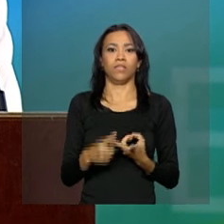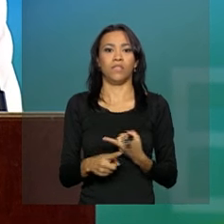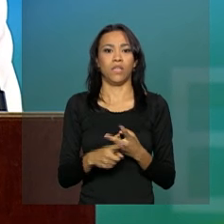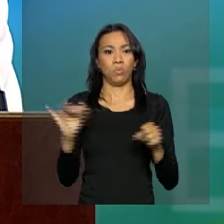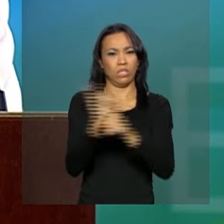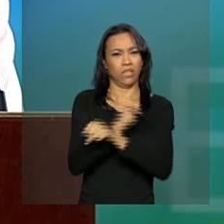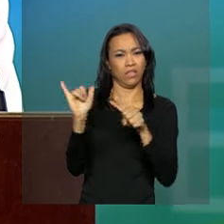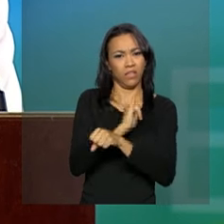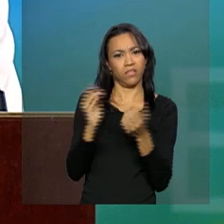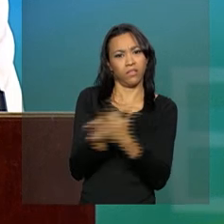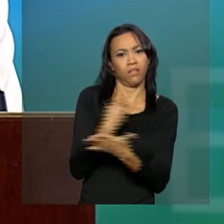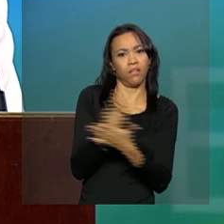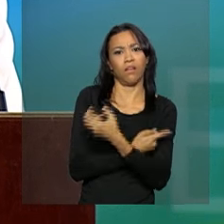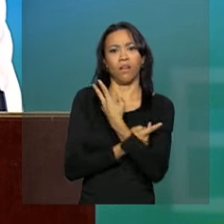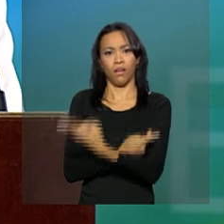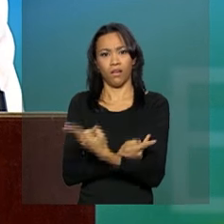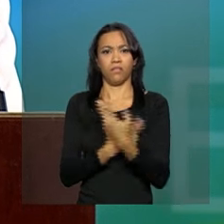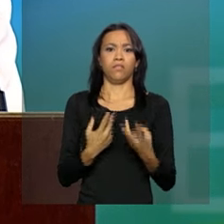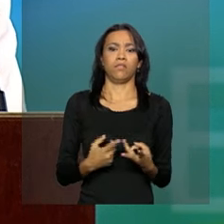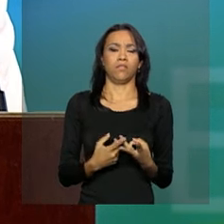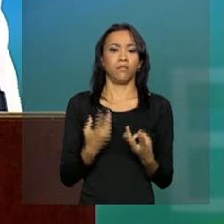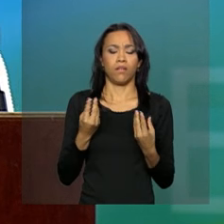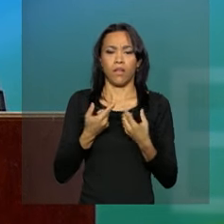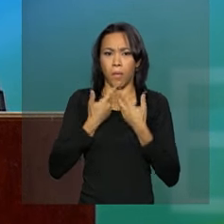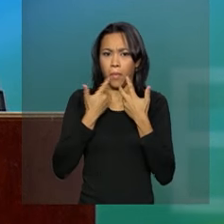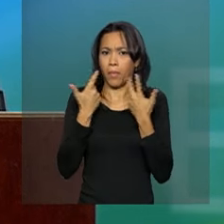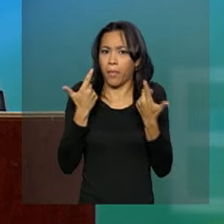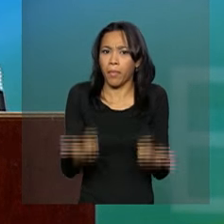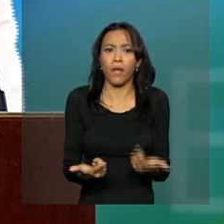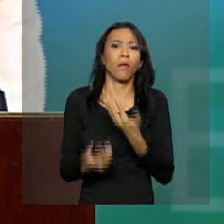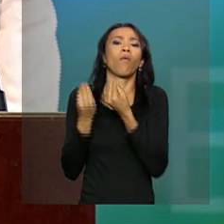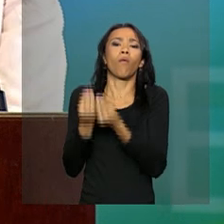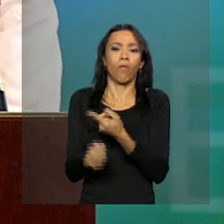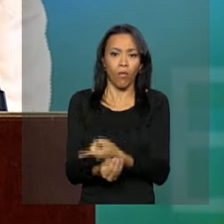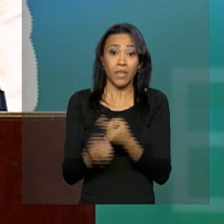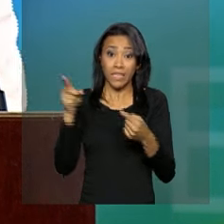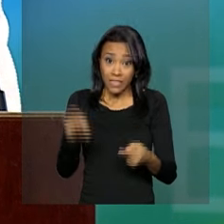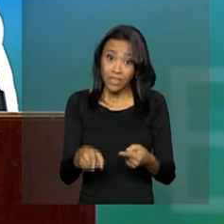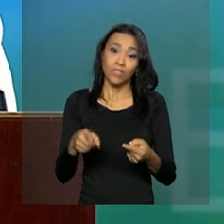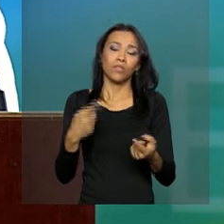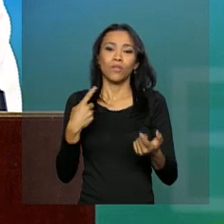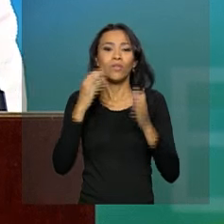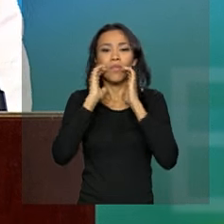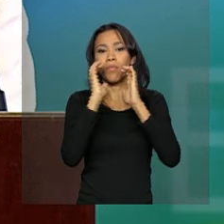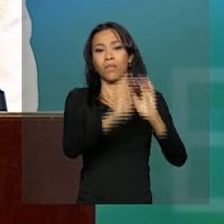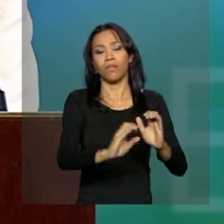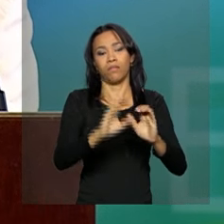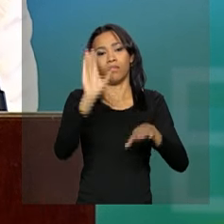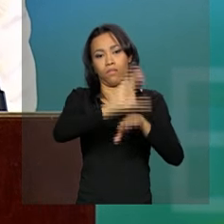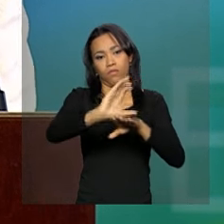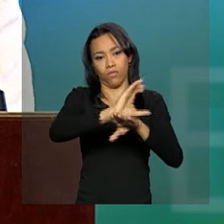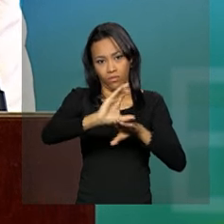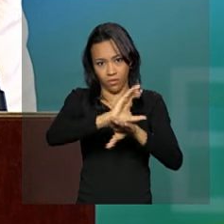escusos, de práticas criticáveis, viola princípios e garantias constitucionais,